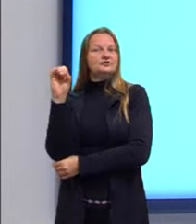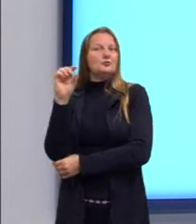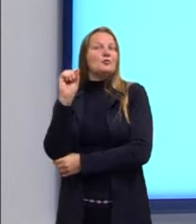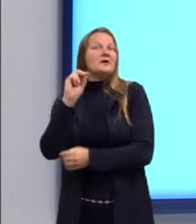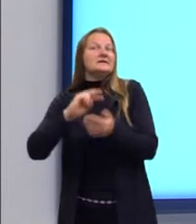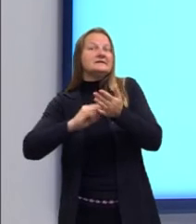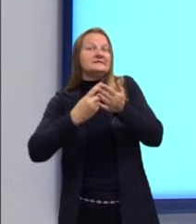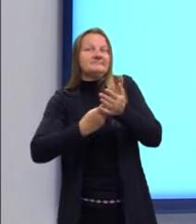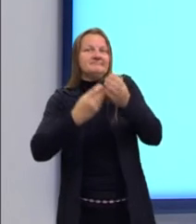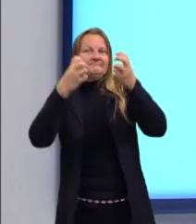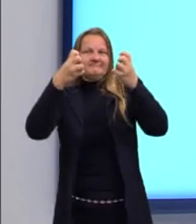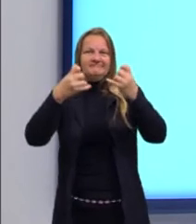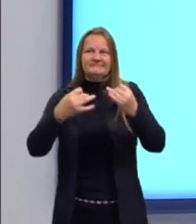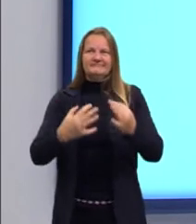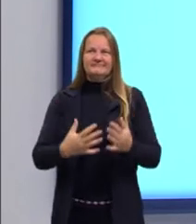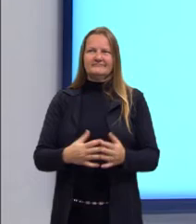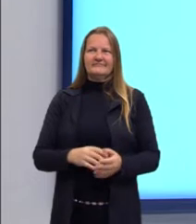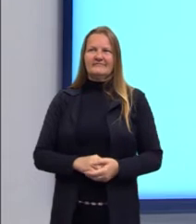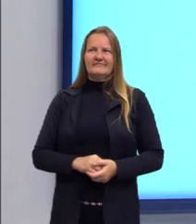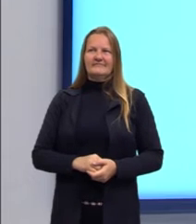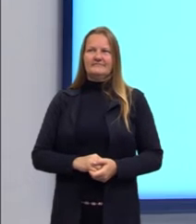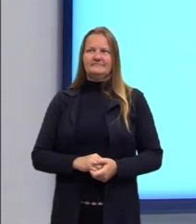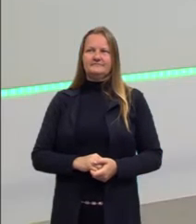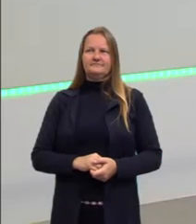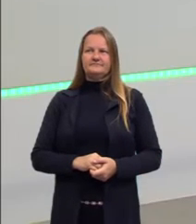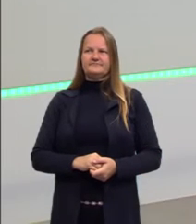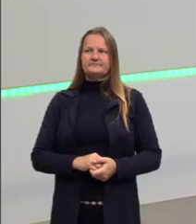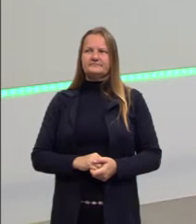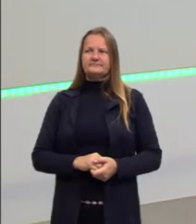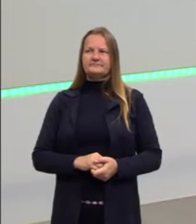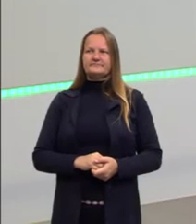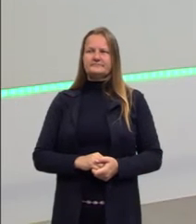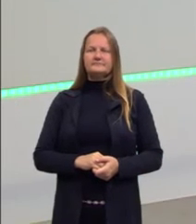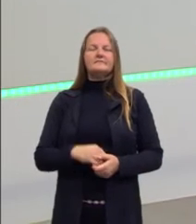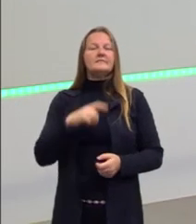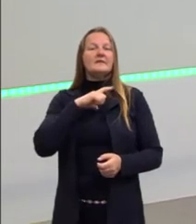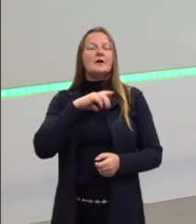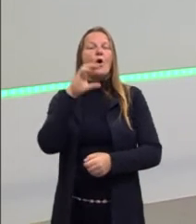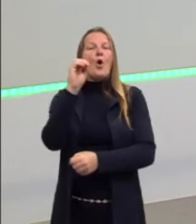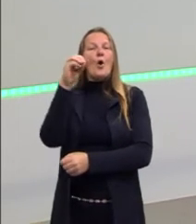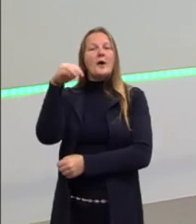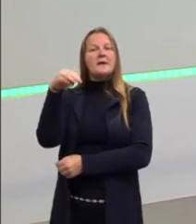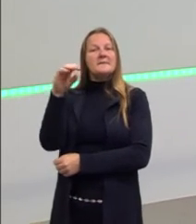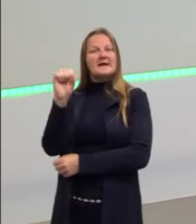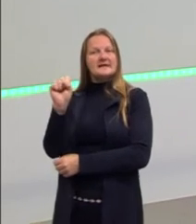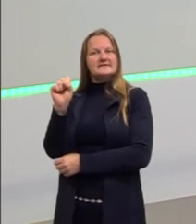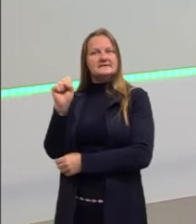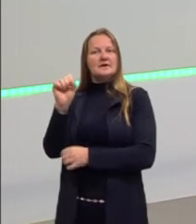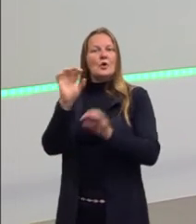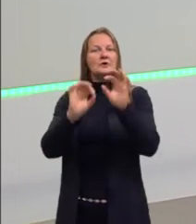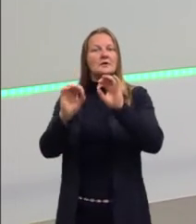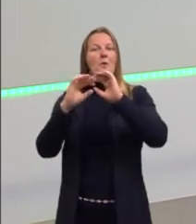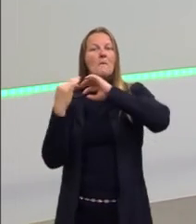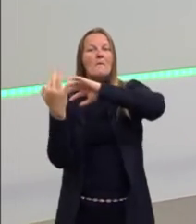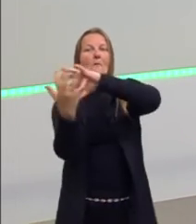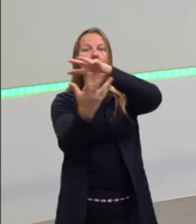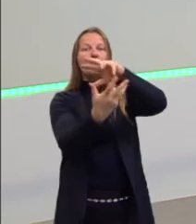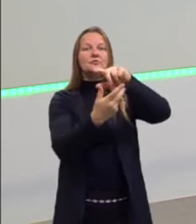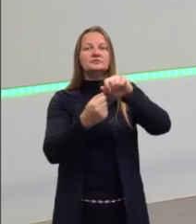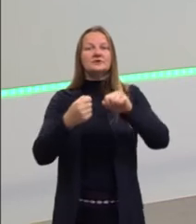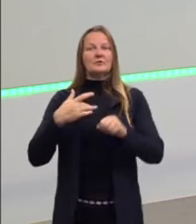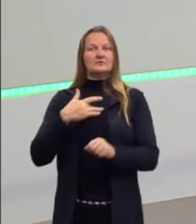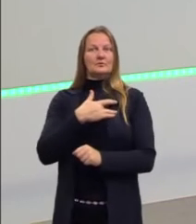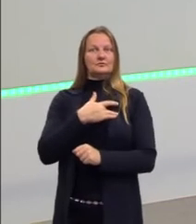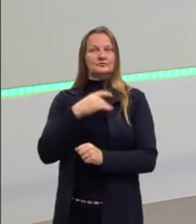estudos. Então, o que quer dizer saúde para a organização mundial, então, de saúde, a OMS? OMS